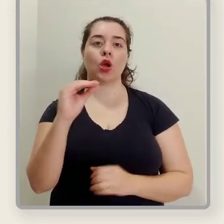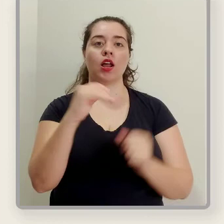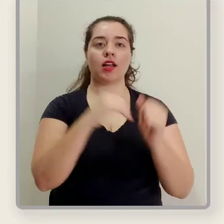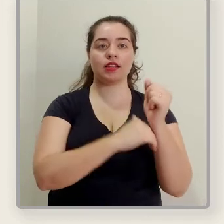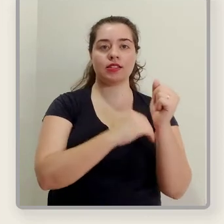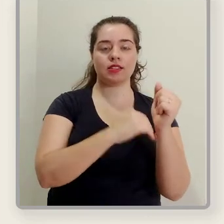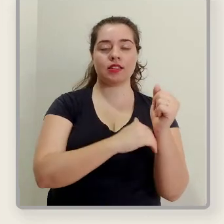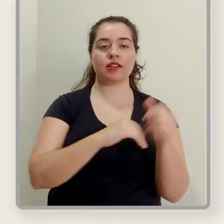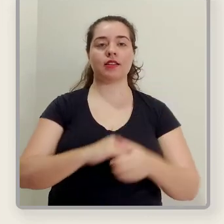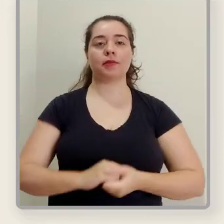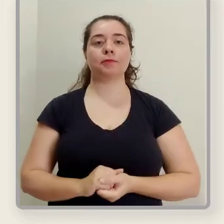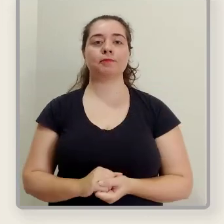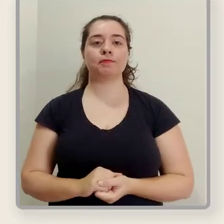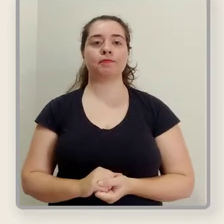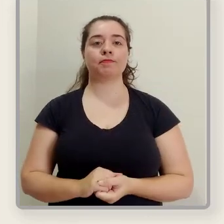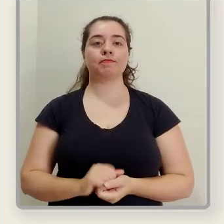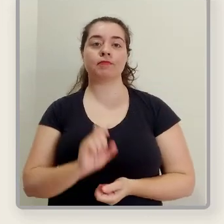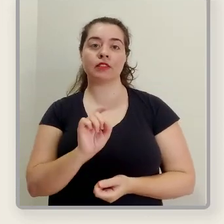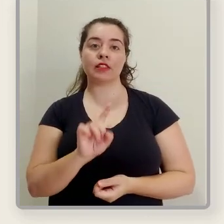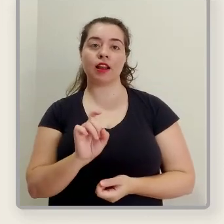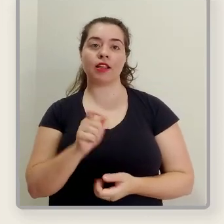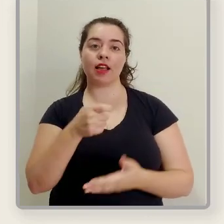e clicar em Assinar.